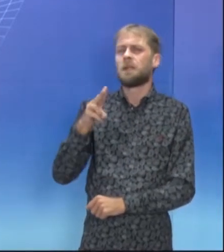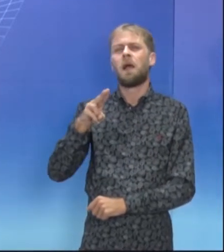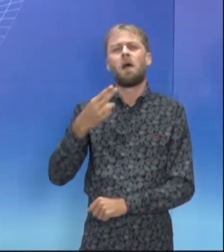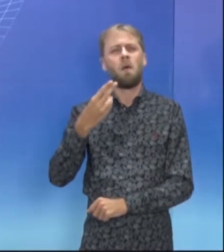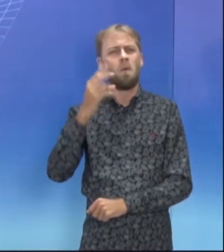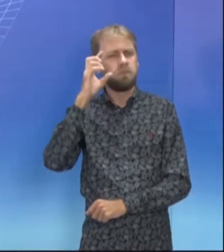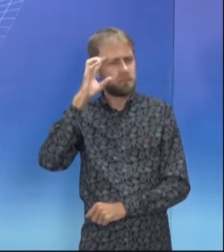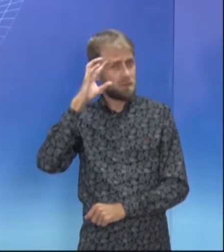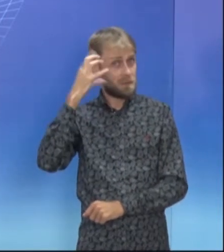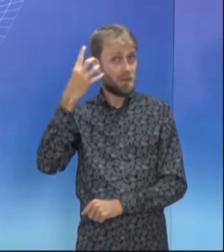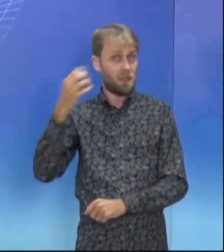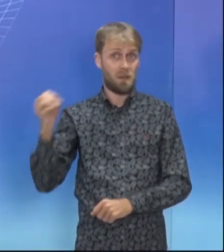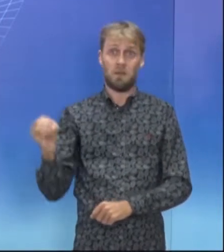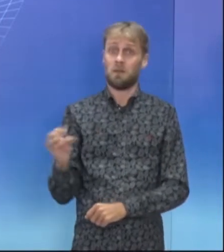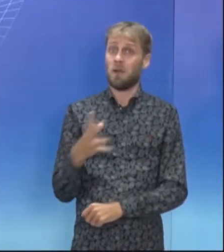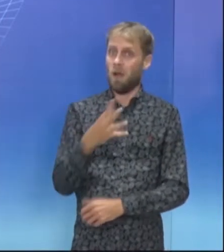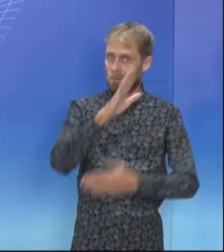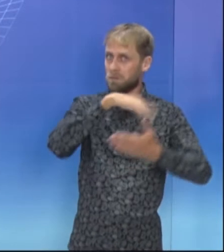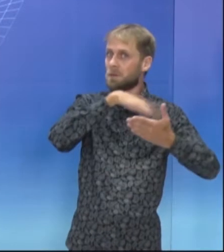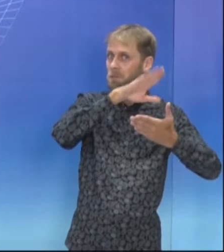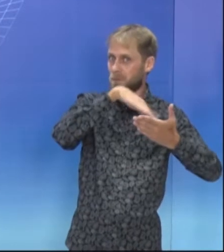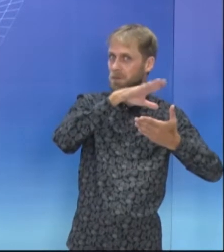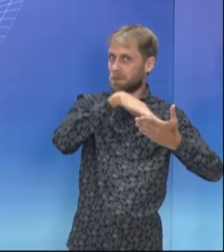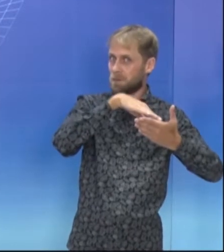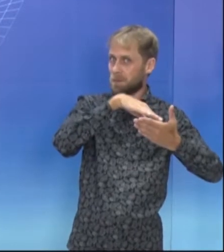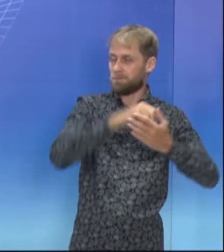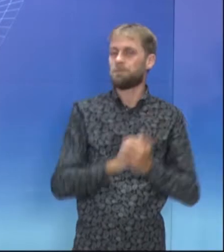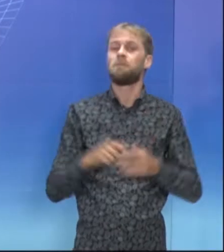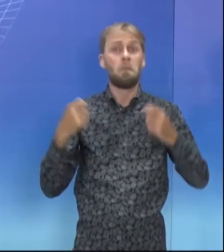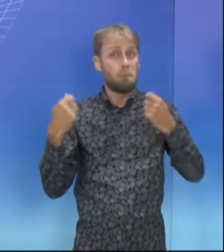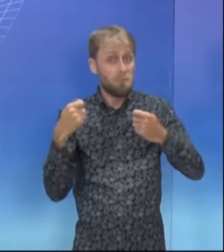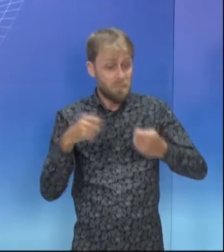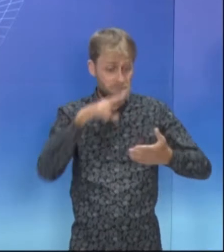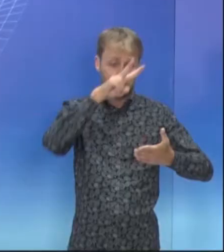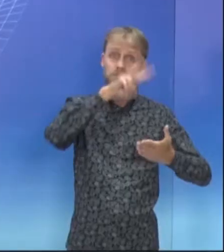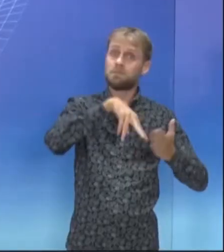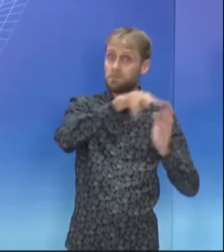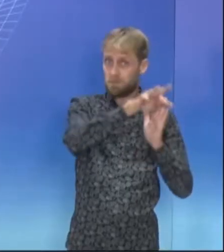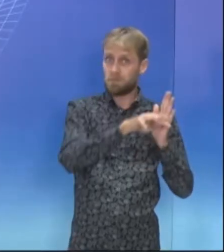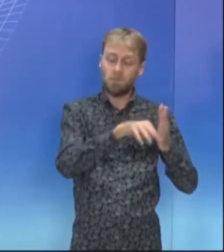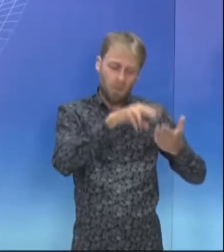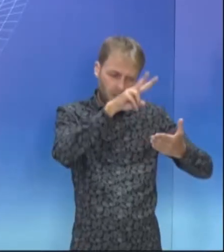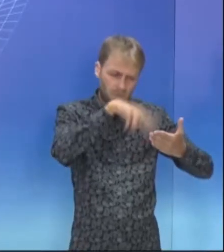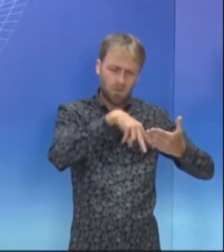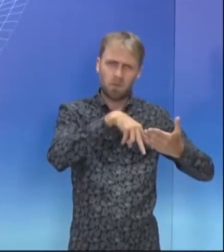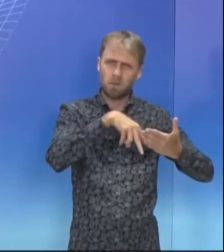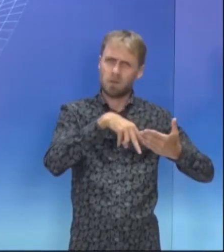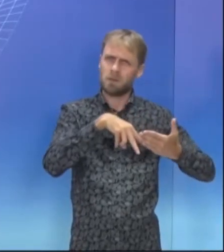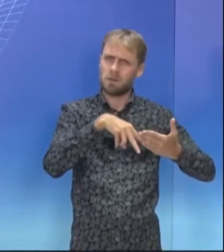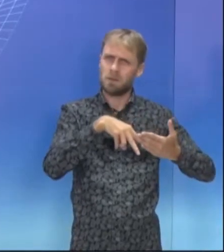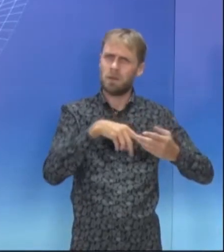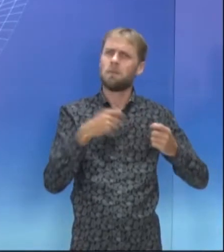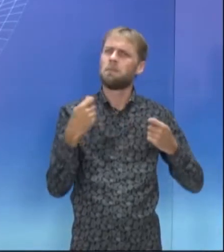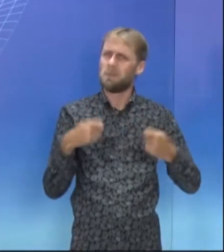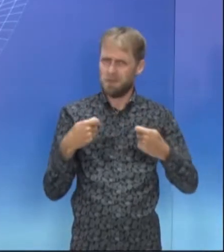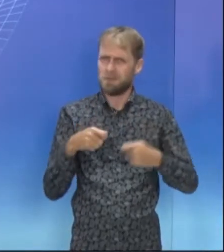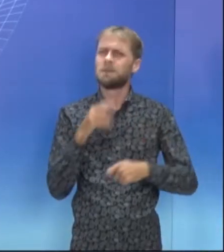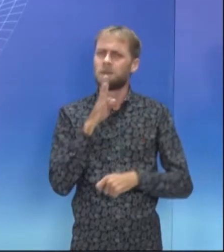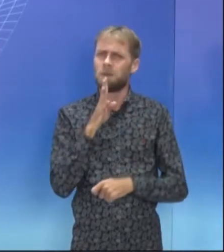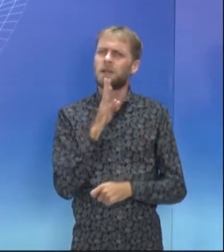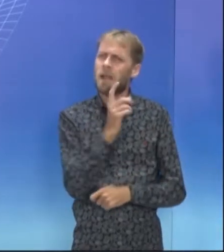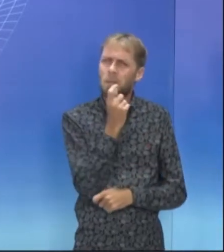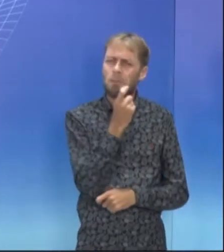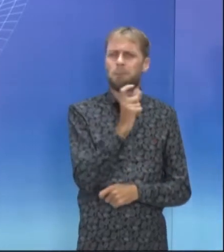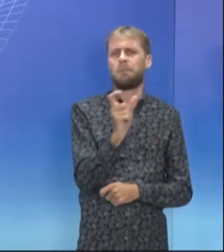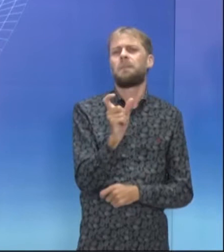Você vai analisando o texto, lembrando sempre que você tem que ter pelo menos uma margem mínima de vocabulário. O